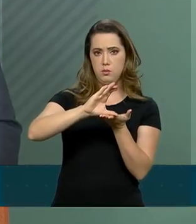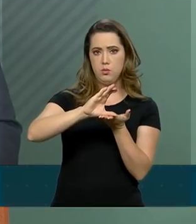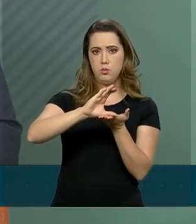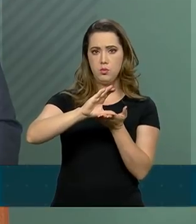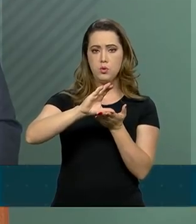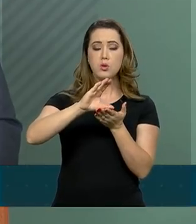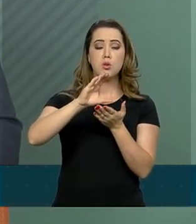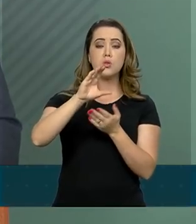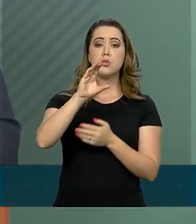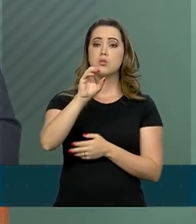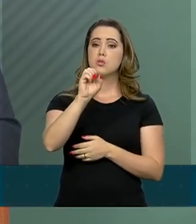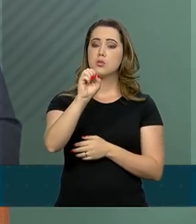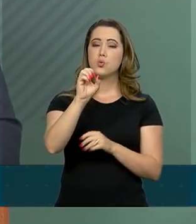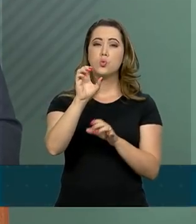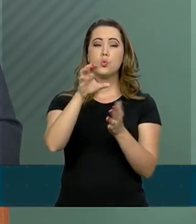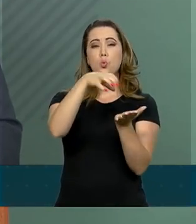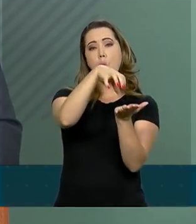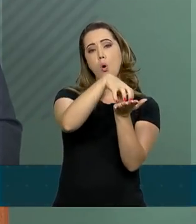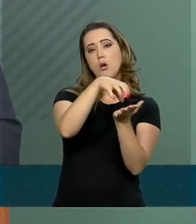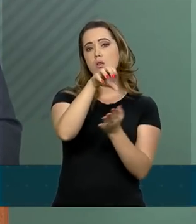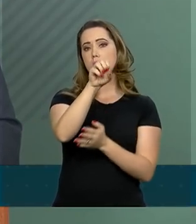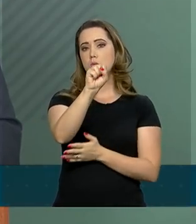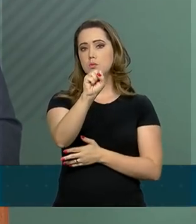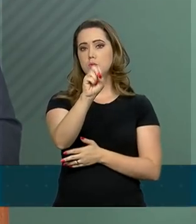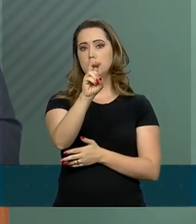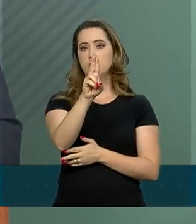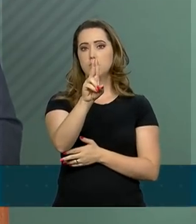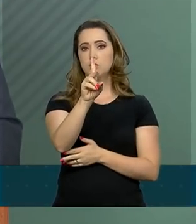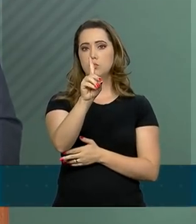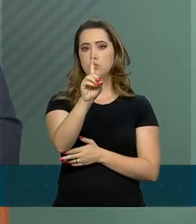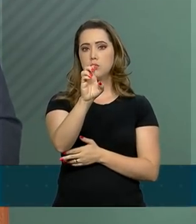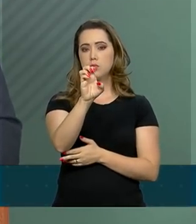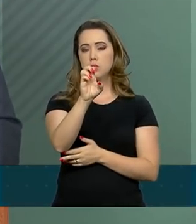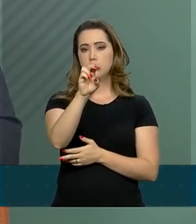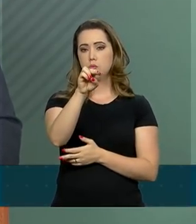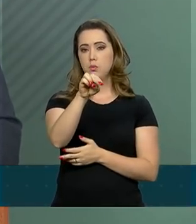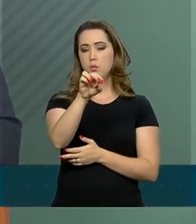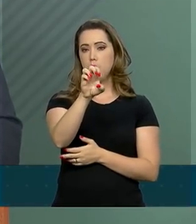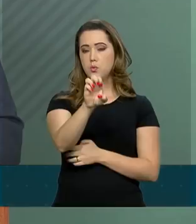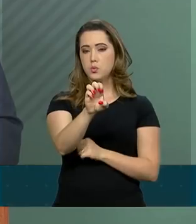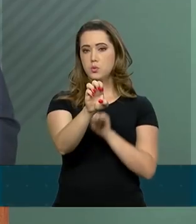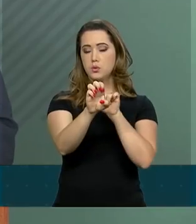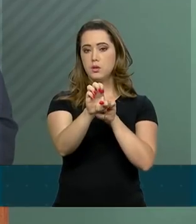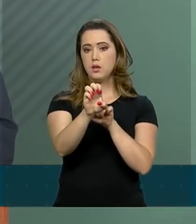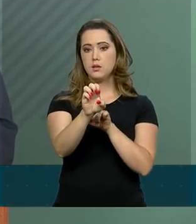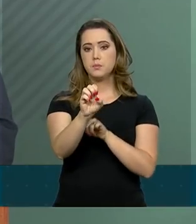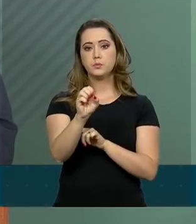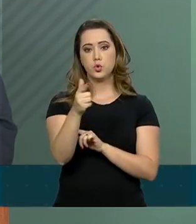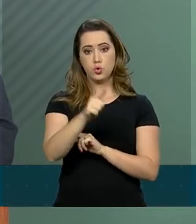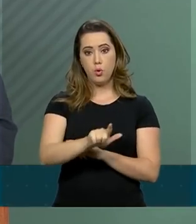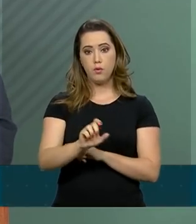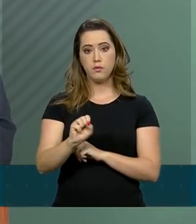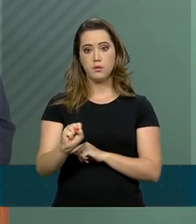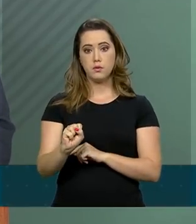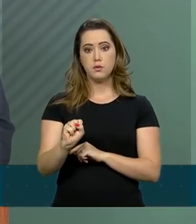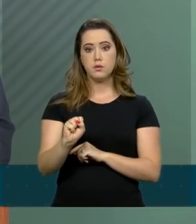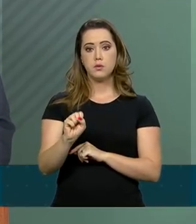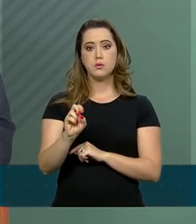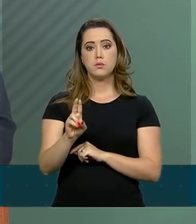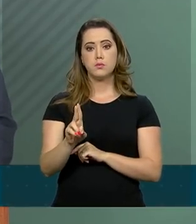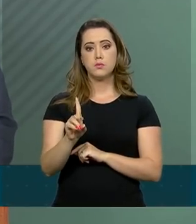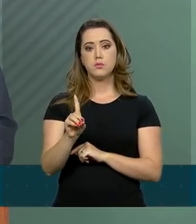da Sudene, oportunidade em que foi aprovado o Plano de Desenvolvimento do Nordeste.